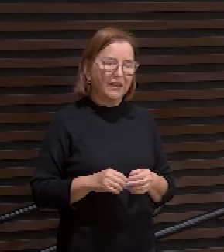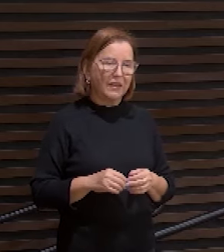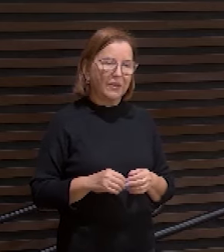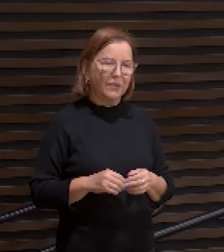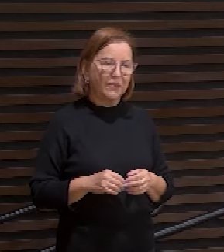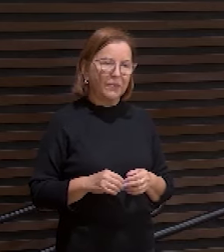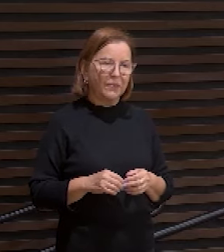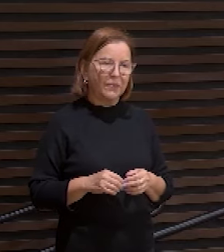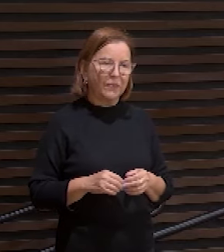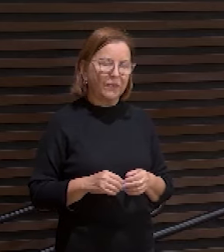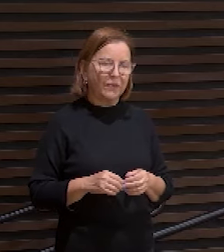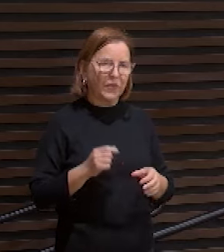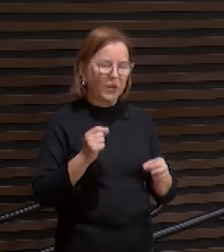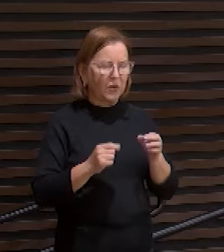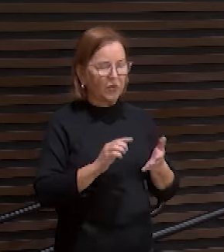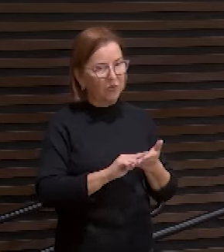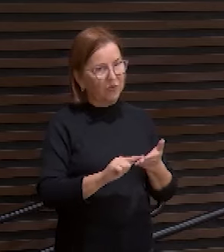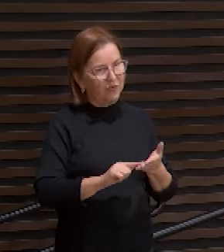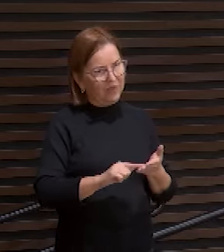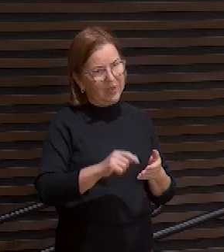pense que eu tenho meus